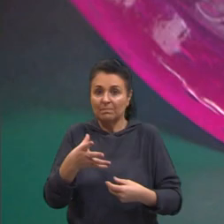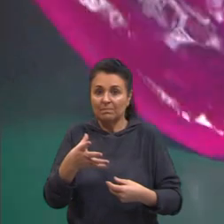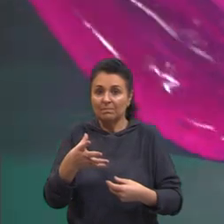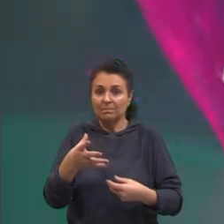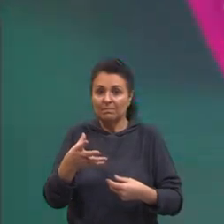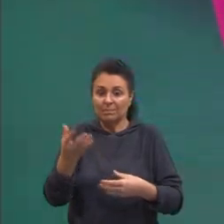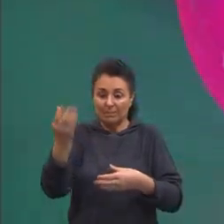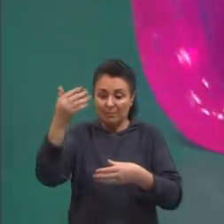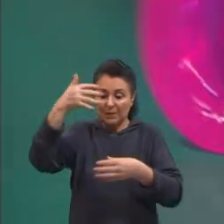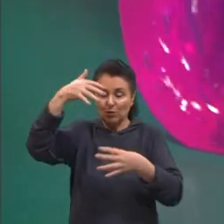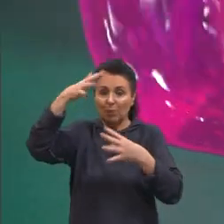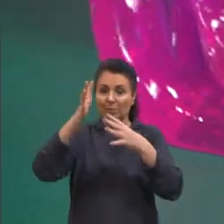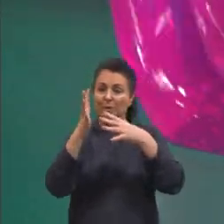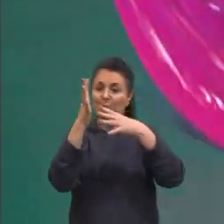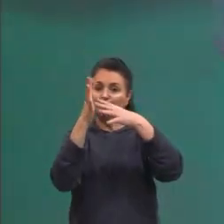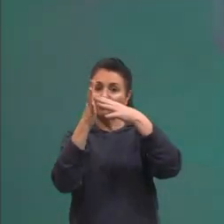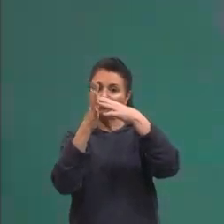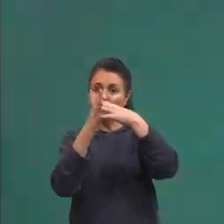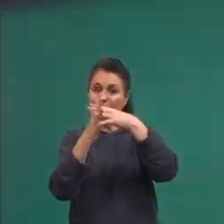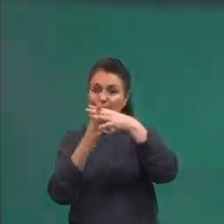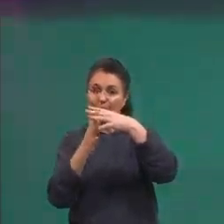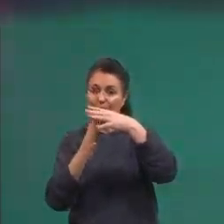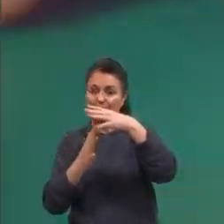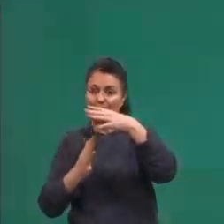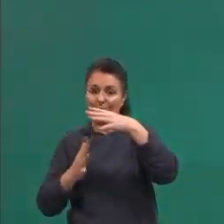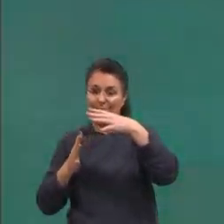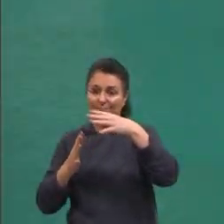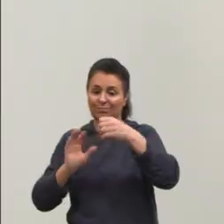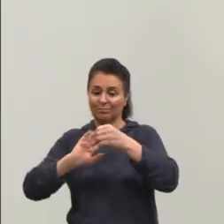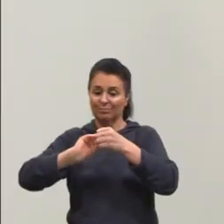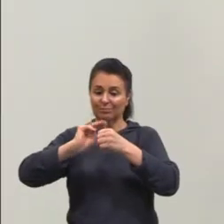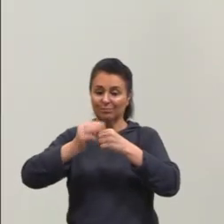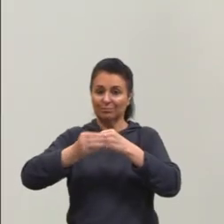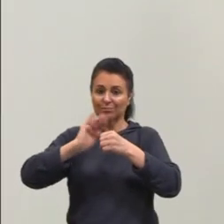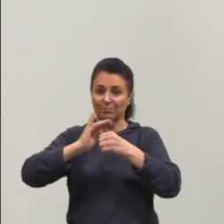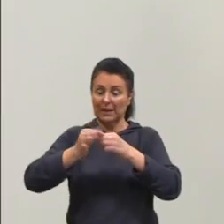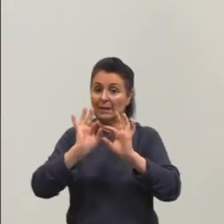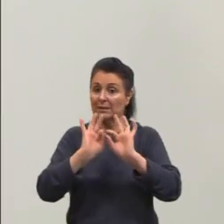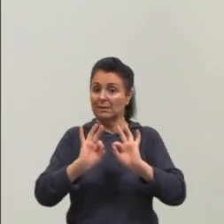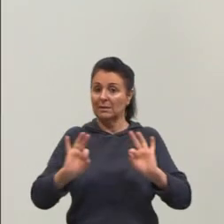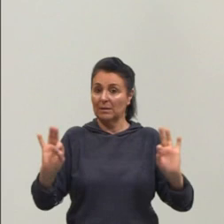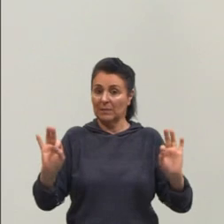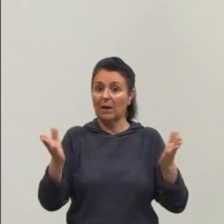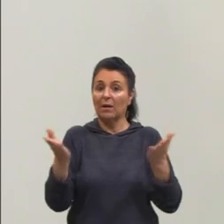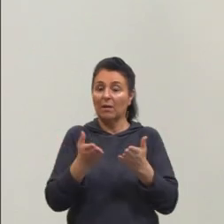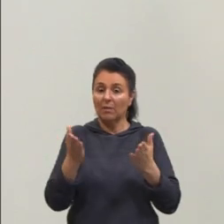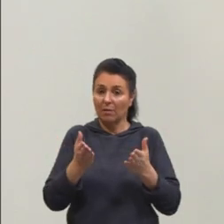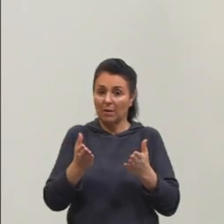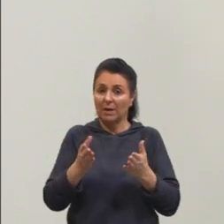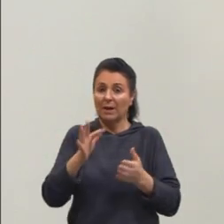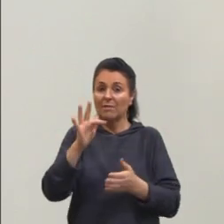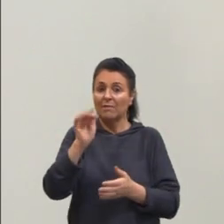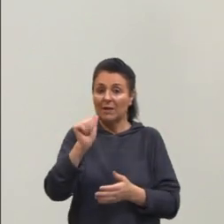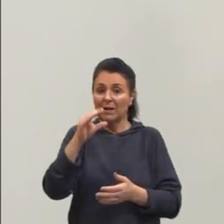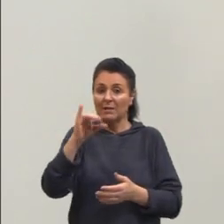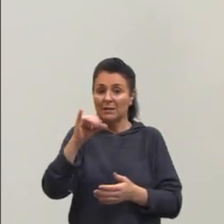membrana. Isso é uma difusão simples. Na difusão facilitada,